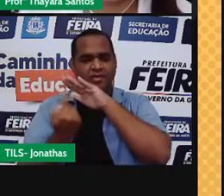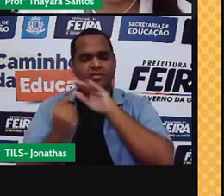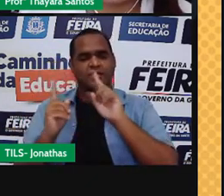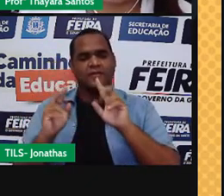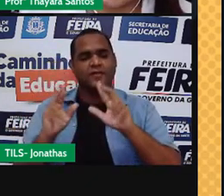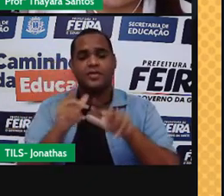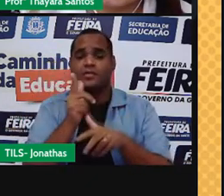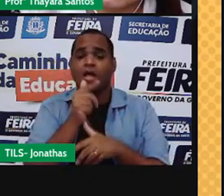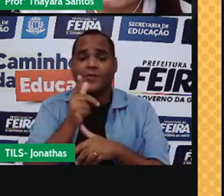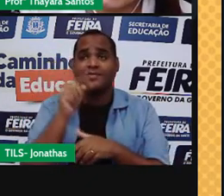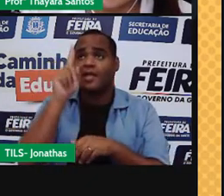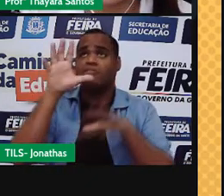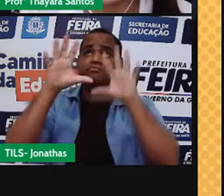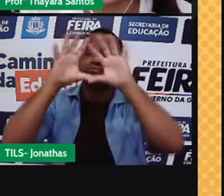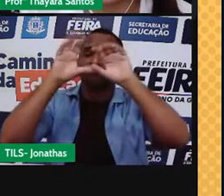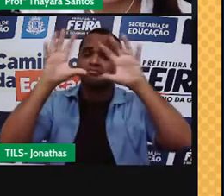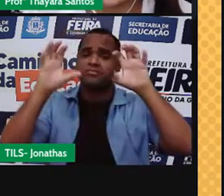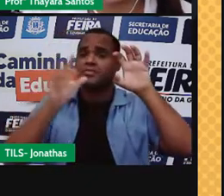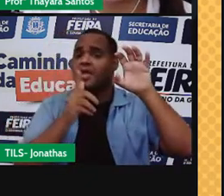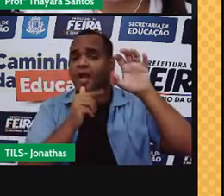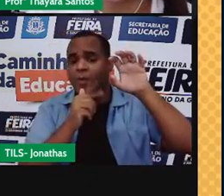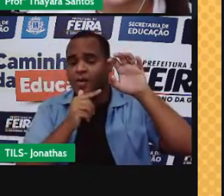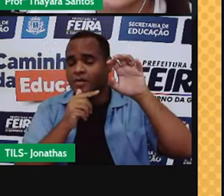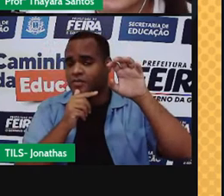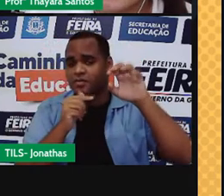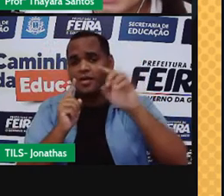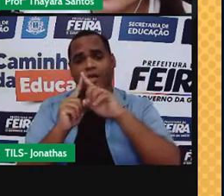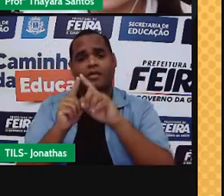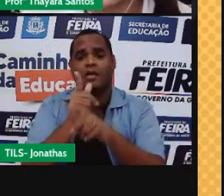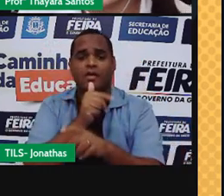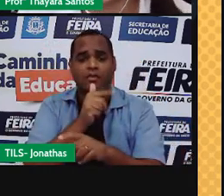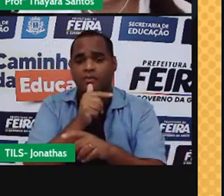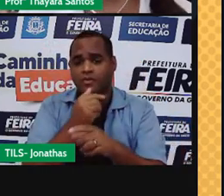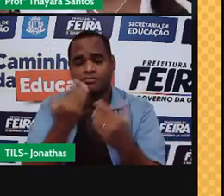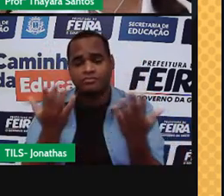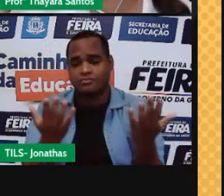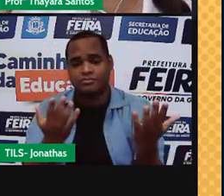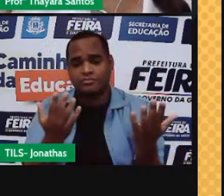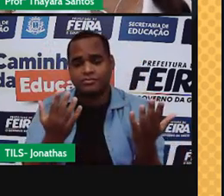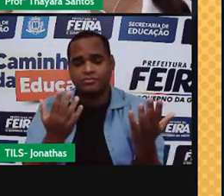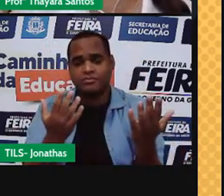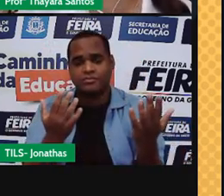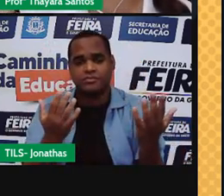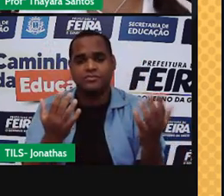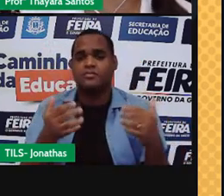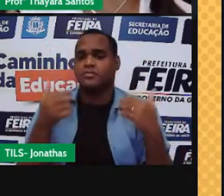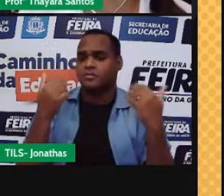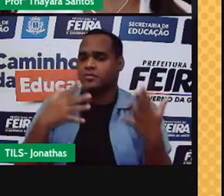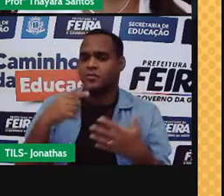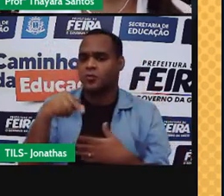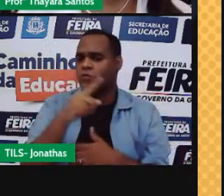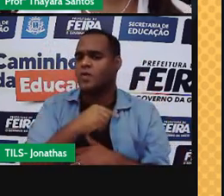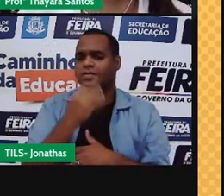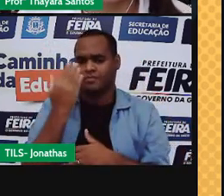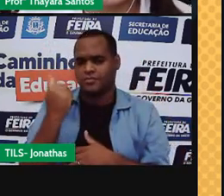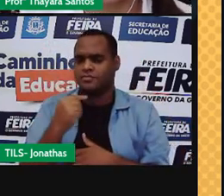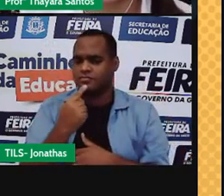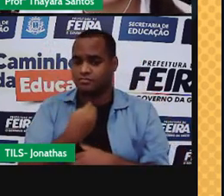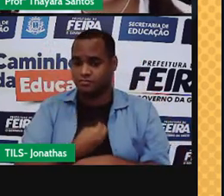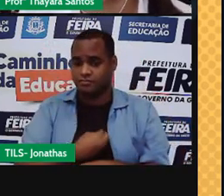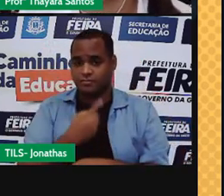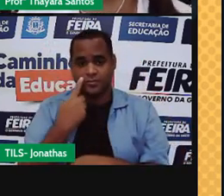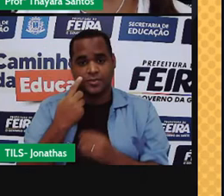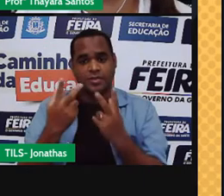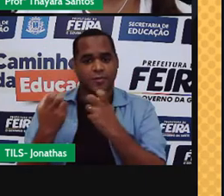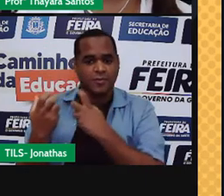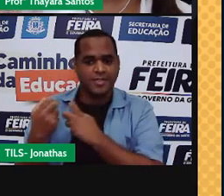água. Aquilo dali é água em estado líquido mesmo. Tanto, não sei se vocês aí do outro lado já tiveram a oportunidade de